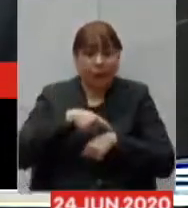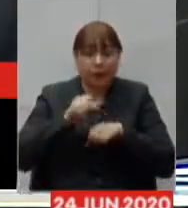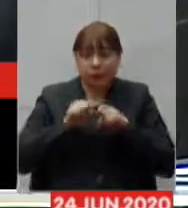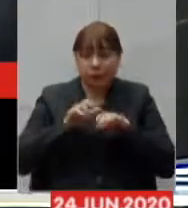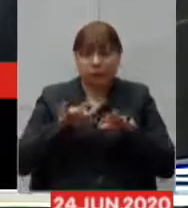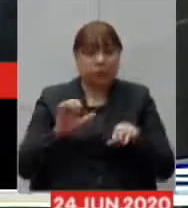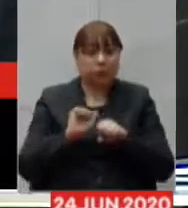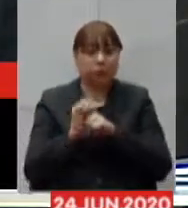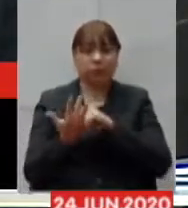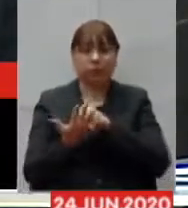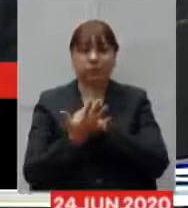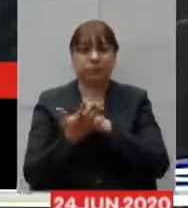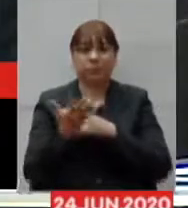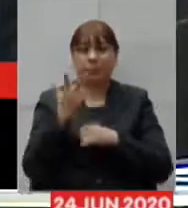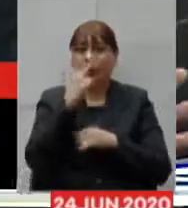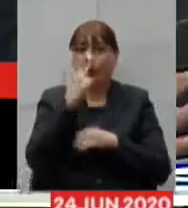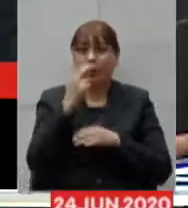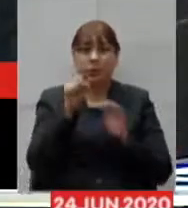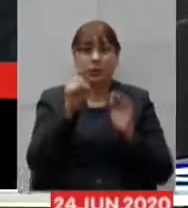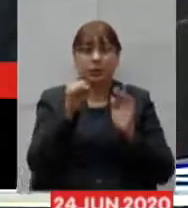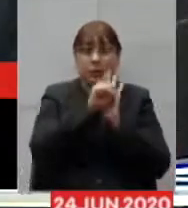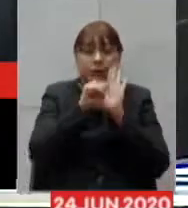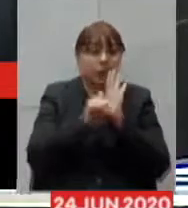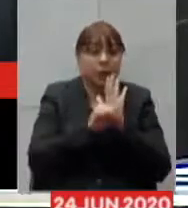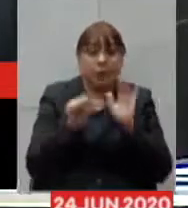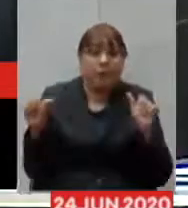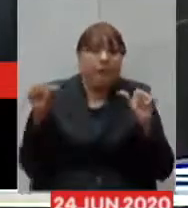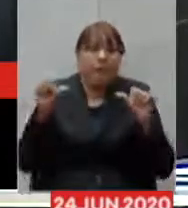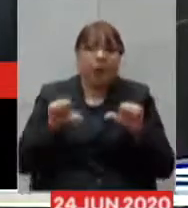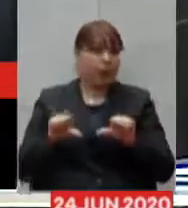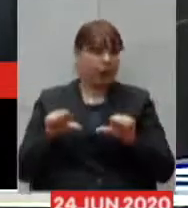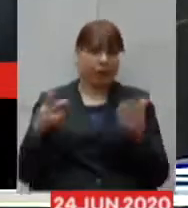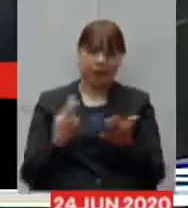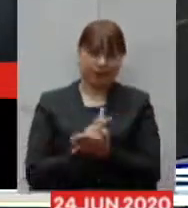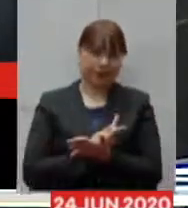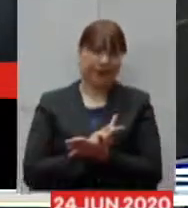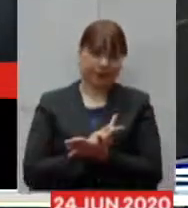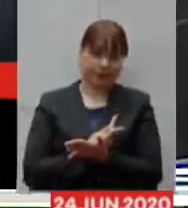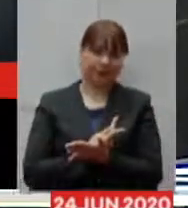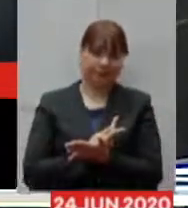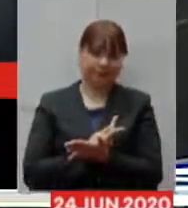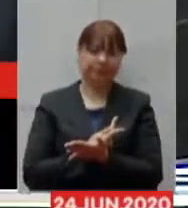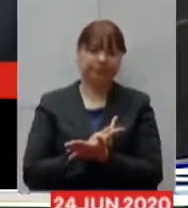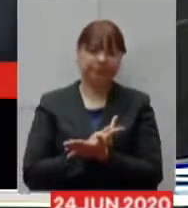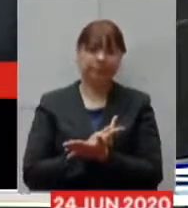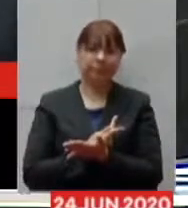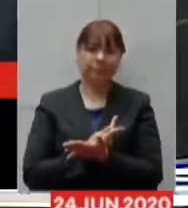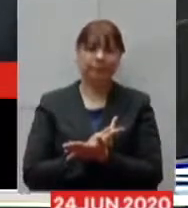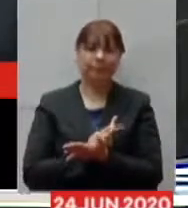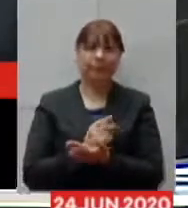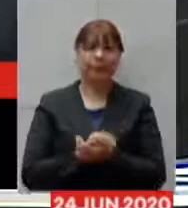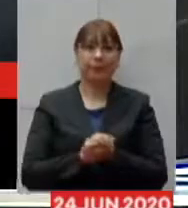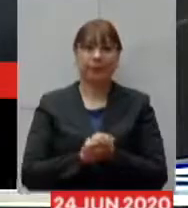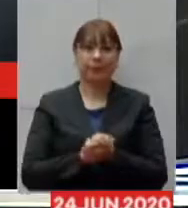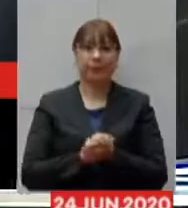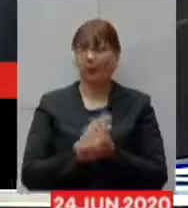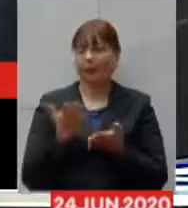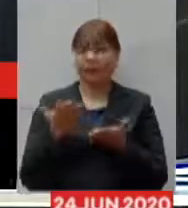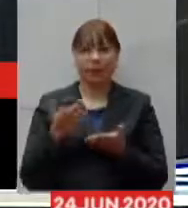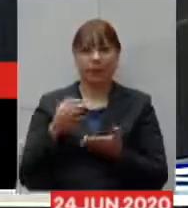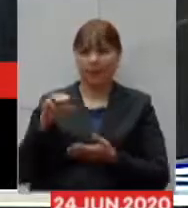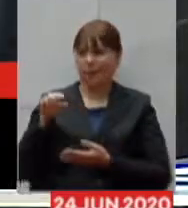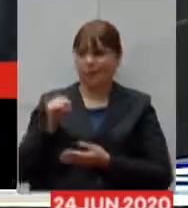talvez, do século o que nós estamos passando, e que está acometendo milhares de